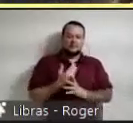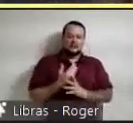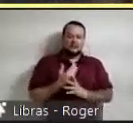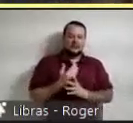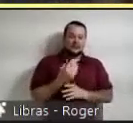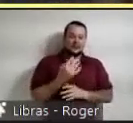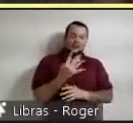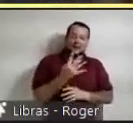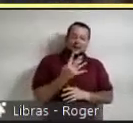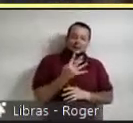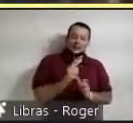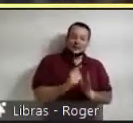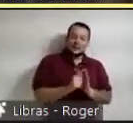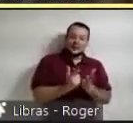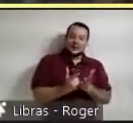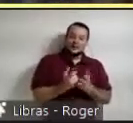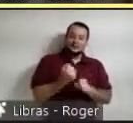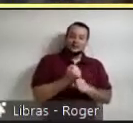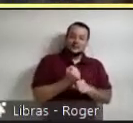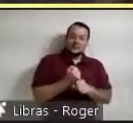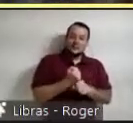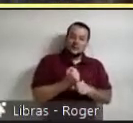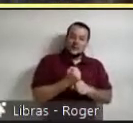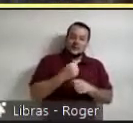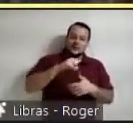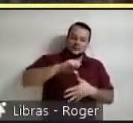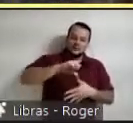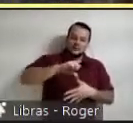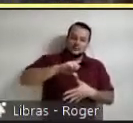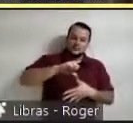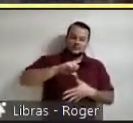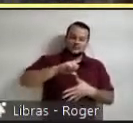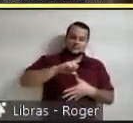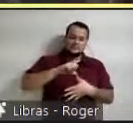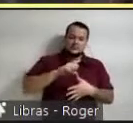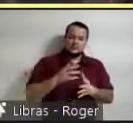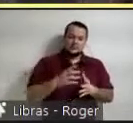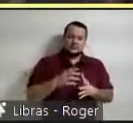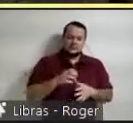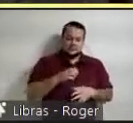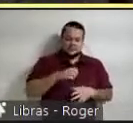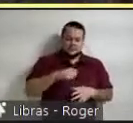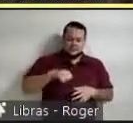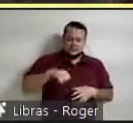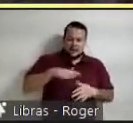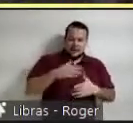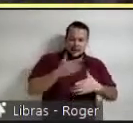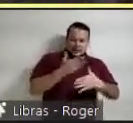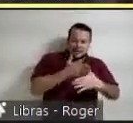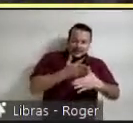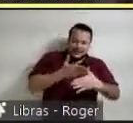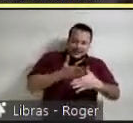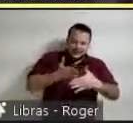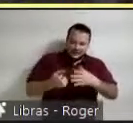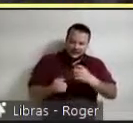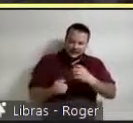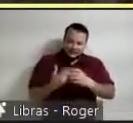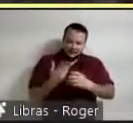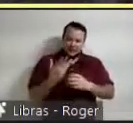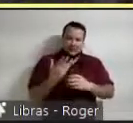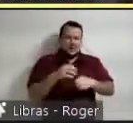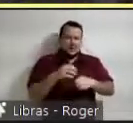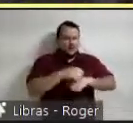ano de latino-americanos esse é um espaço nosso a série foi criada para publicação não de europeus latino